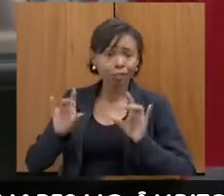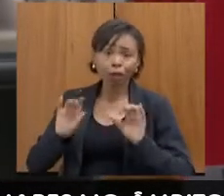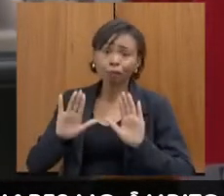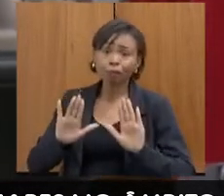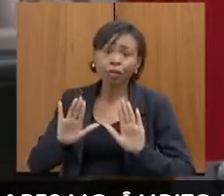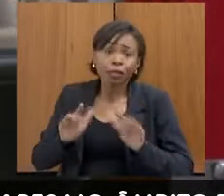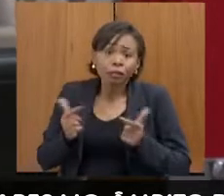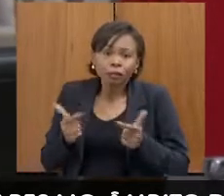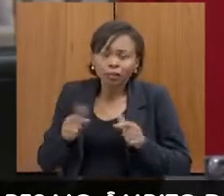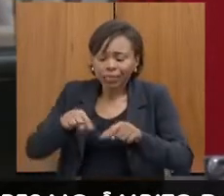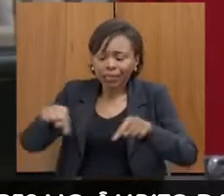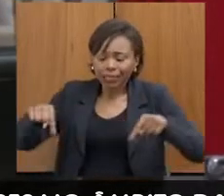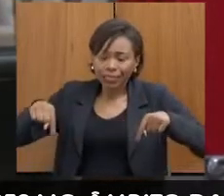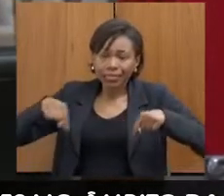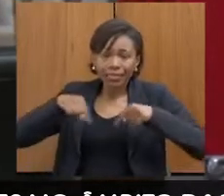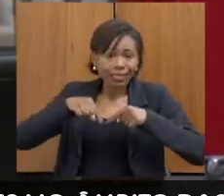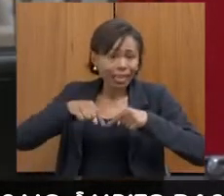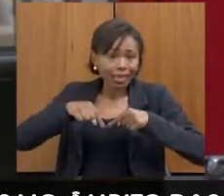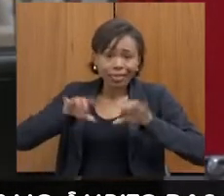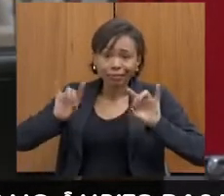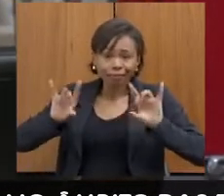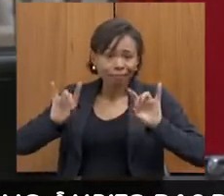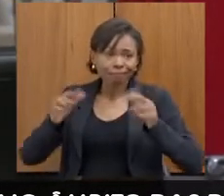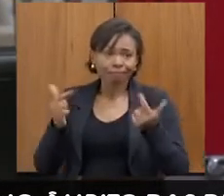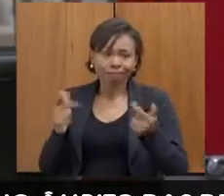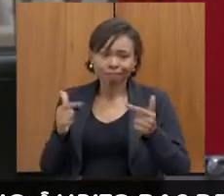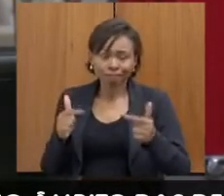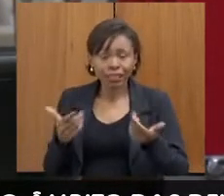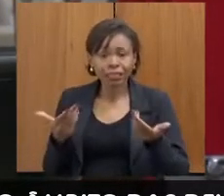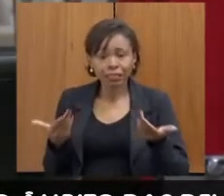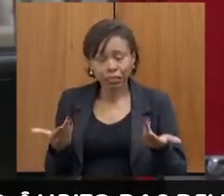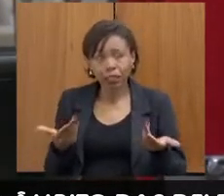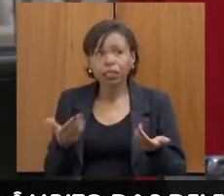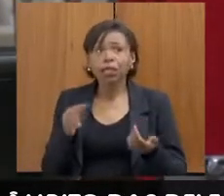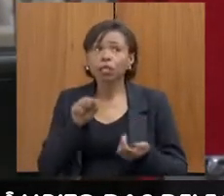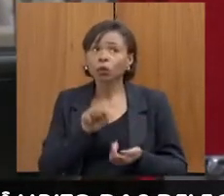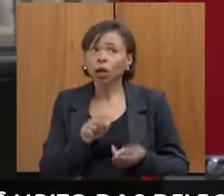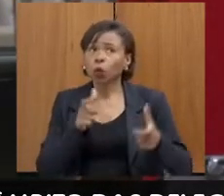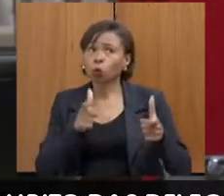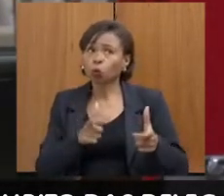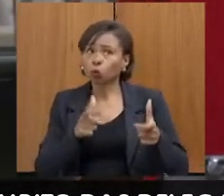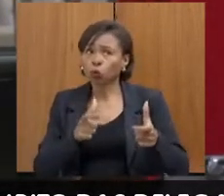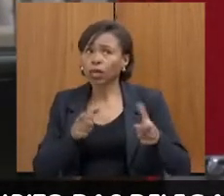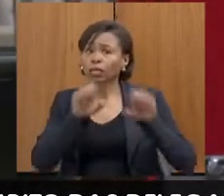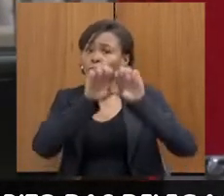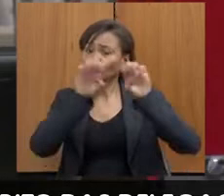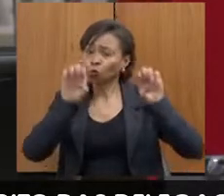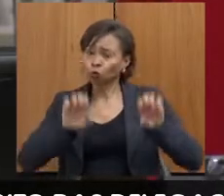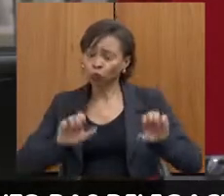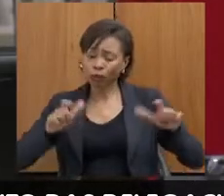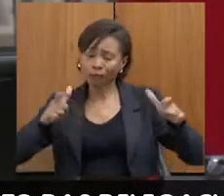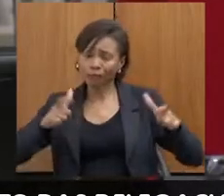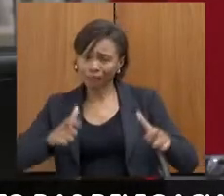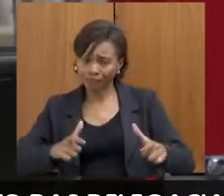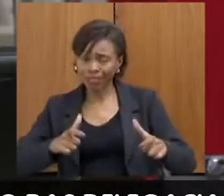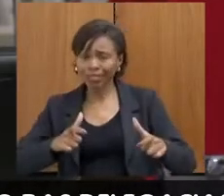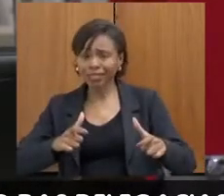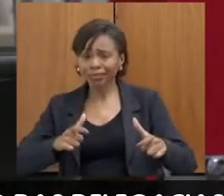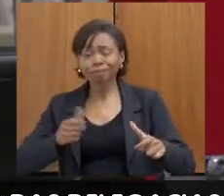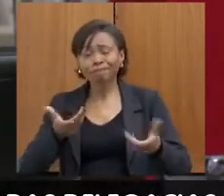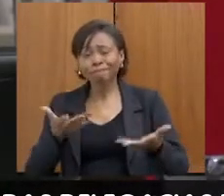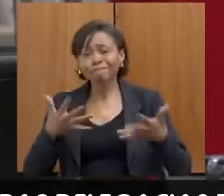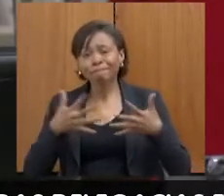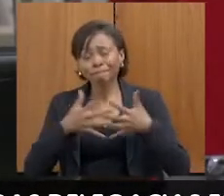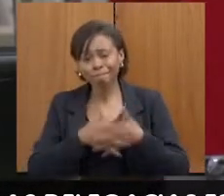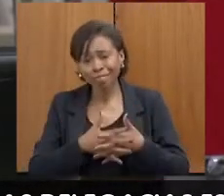não consegue separar essa portaria. Então, hoje, a nossa estrutura física impede, inclusive, um crescimento no sentido